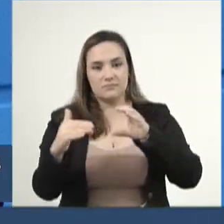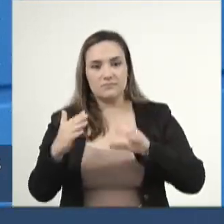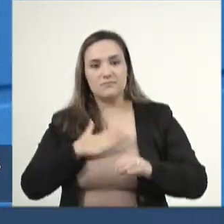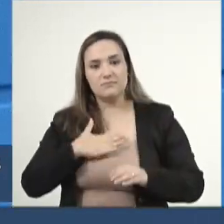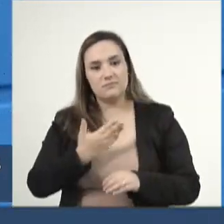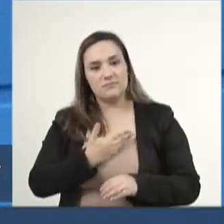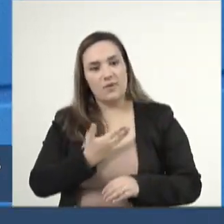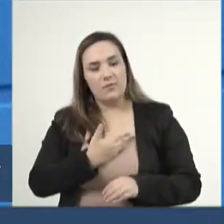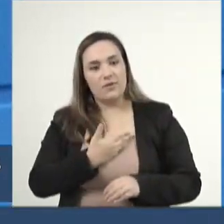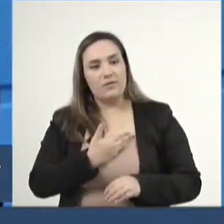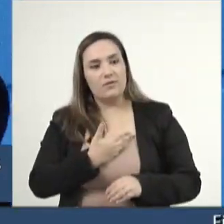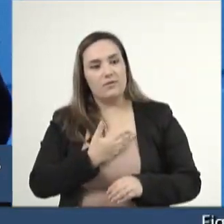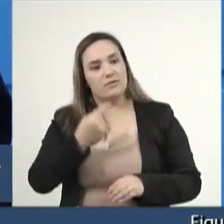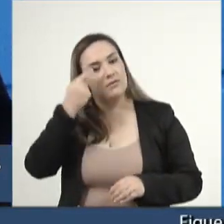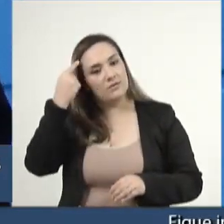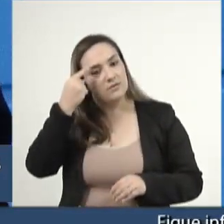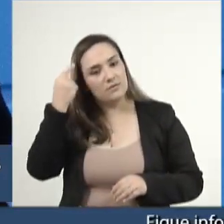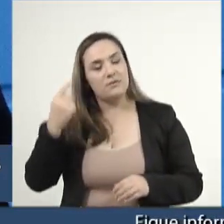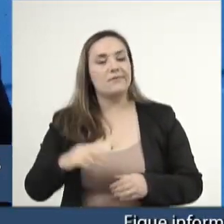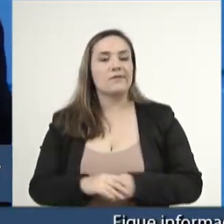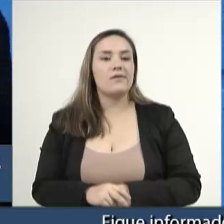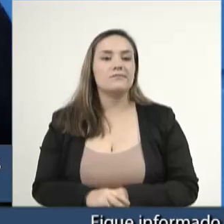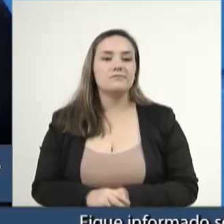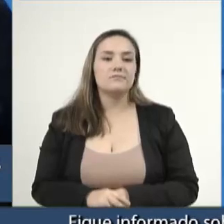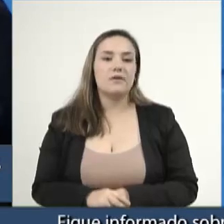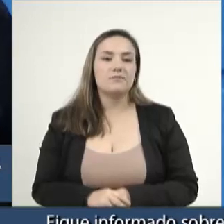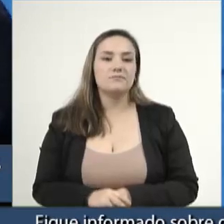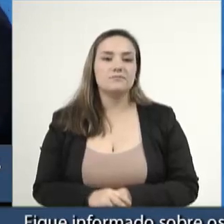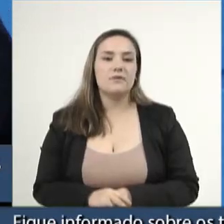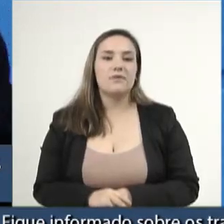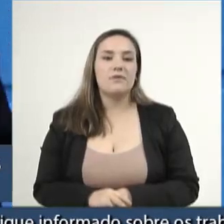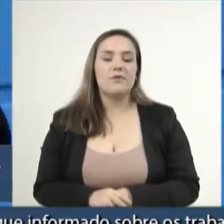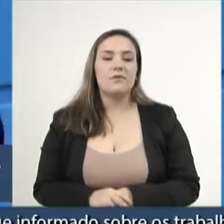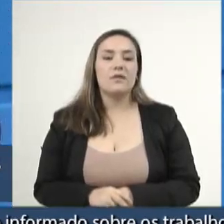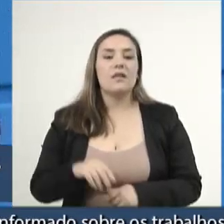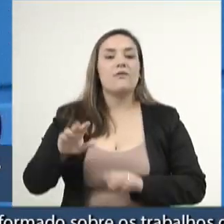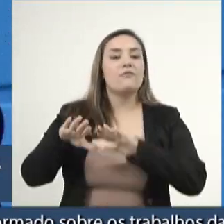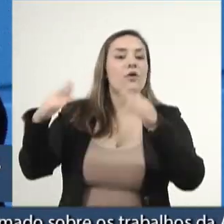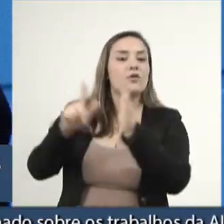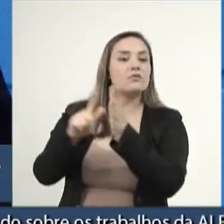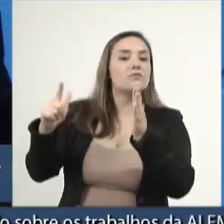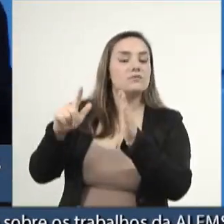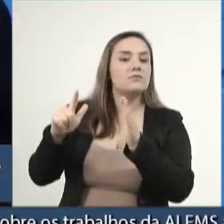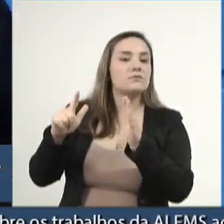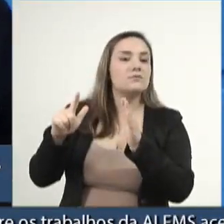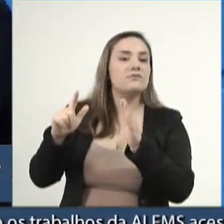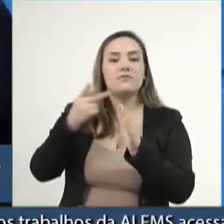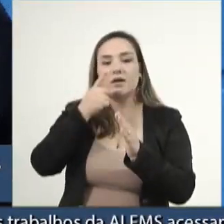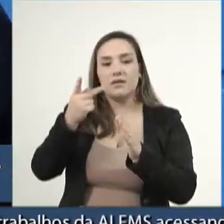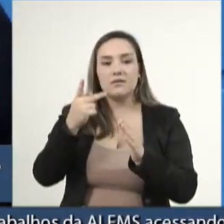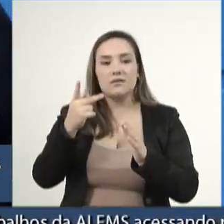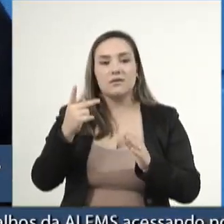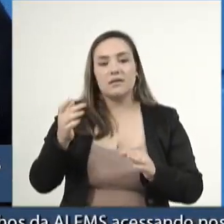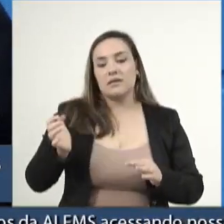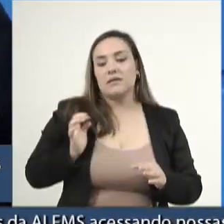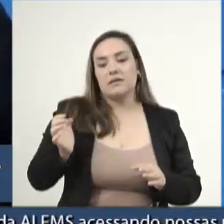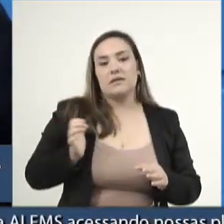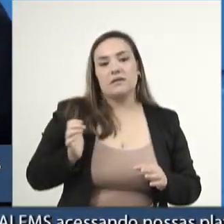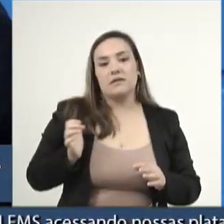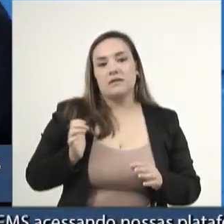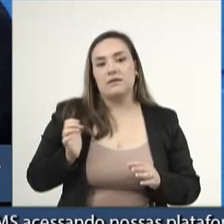amigo querido, Zé Teixeira, matéria de uma mídia internacional, elite brasileira do agro